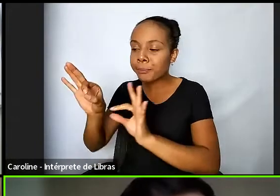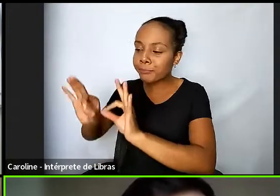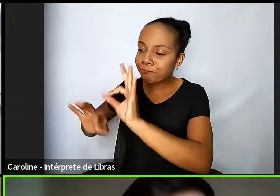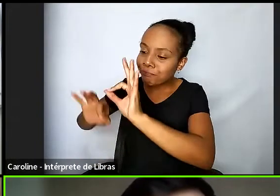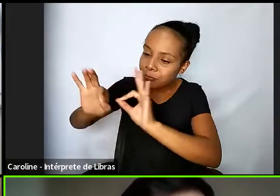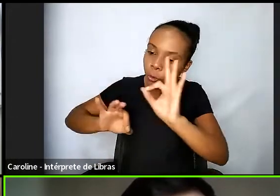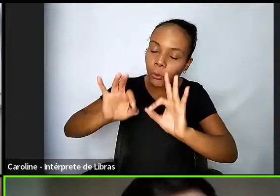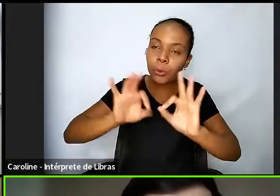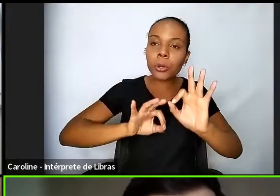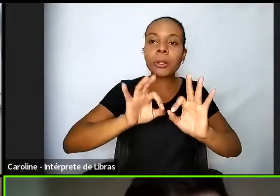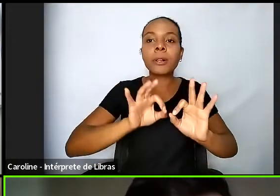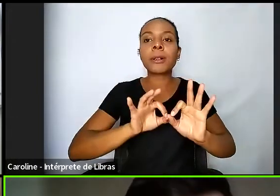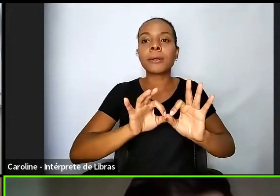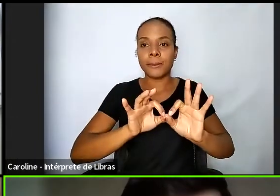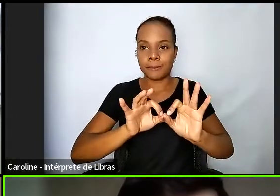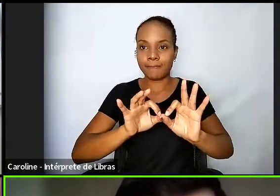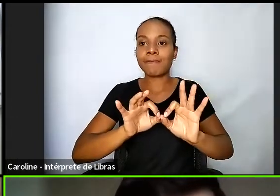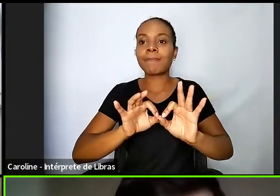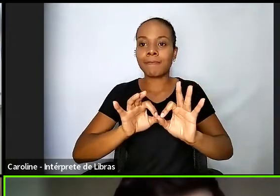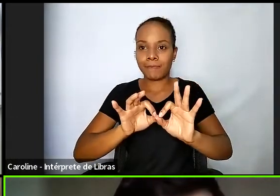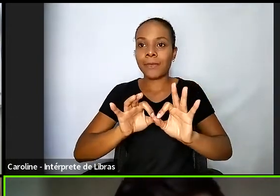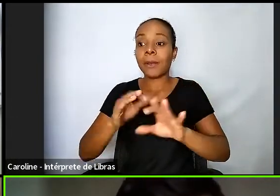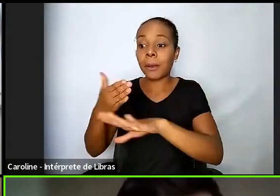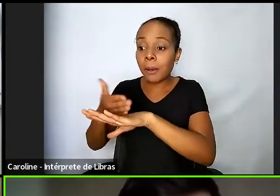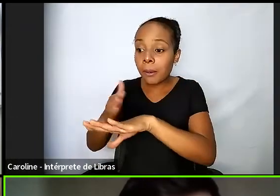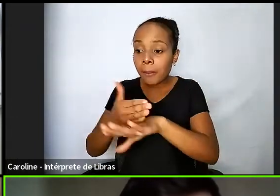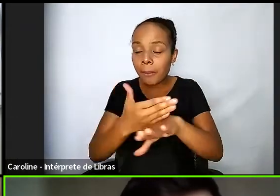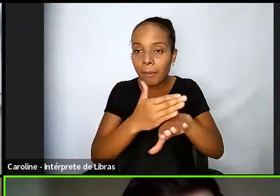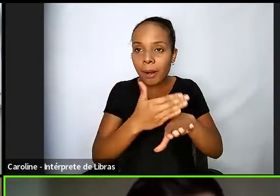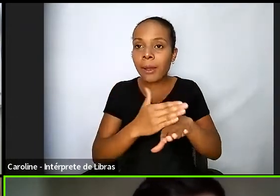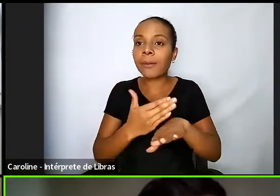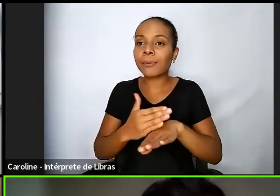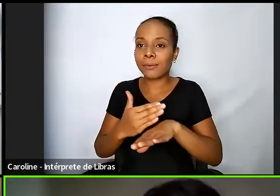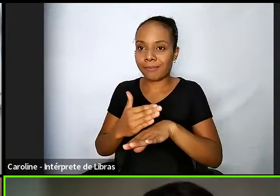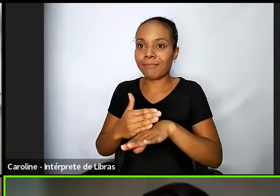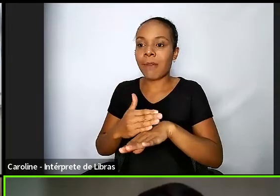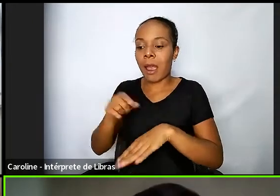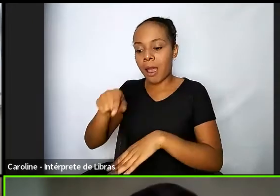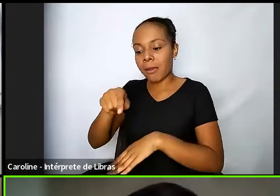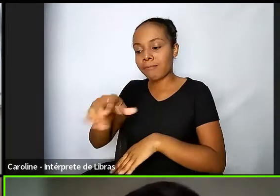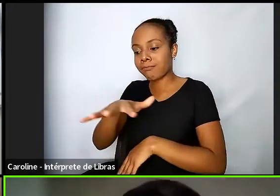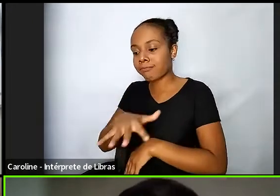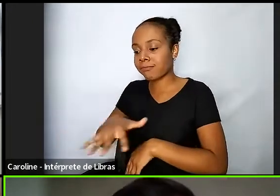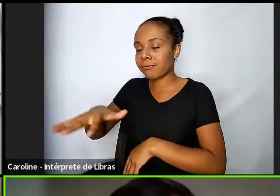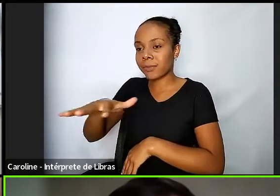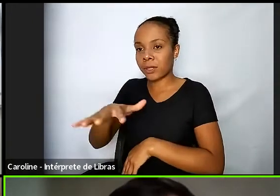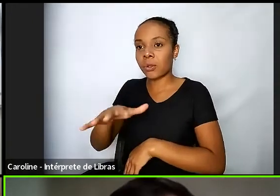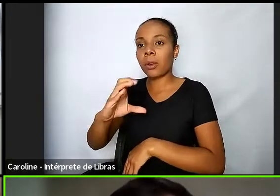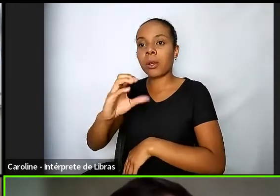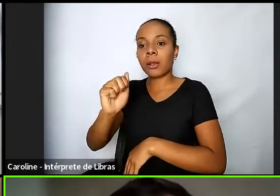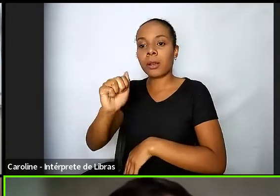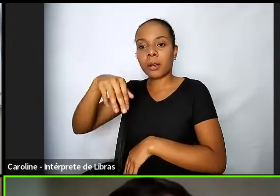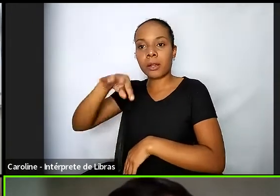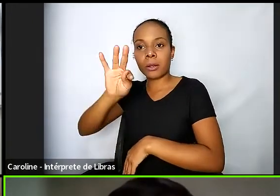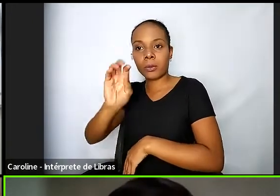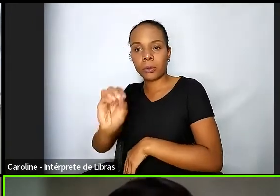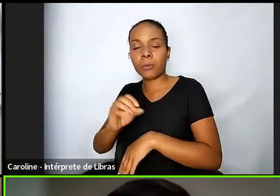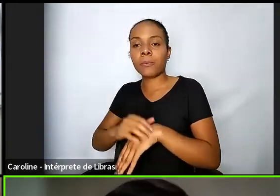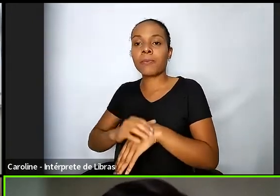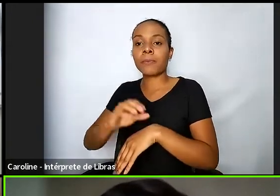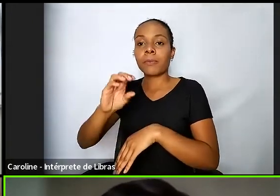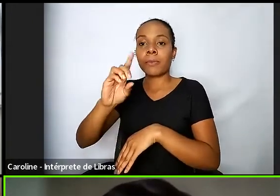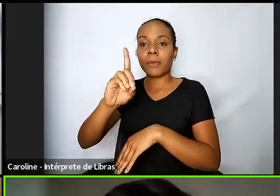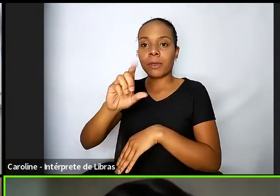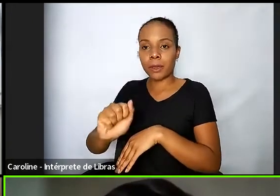e e operacionalização do canto da rua né da frente humanitária do canto da rua emergencial aqui em Belo